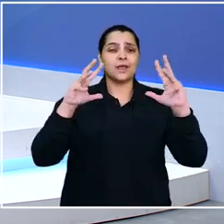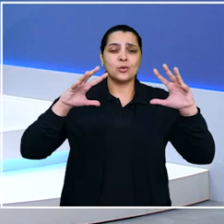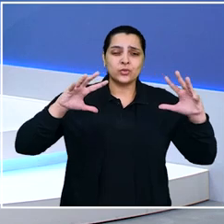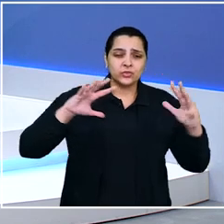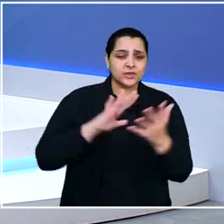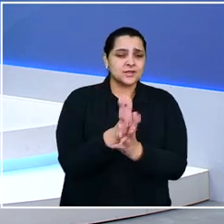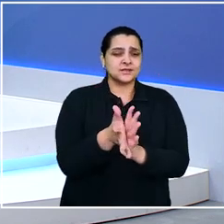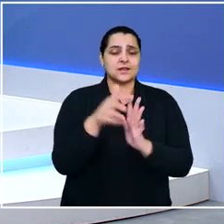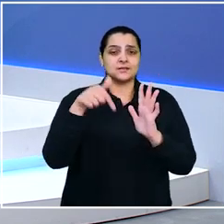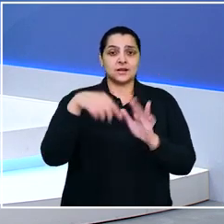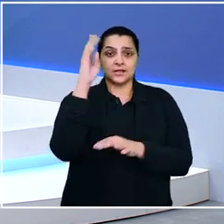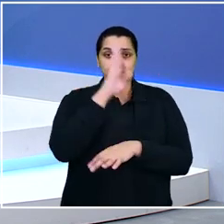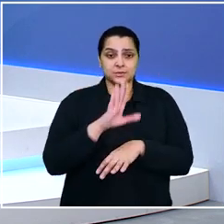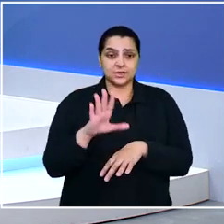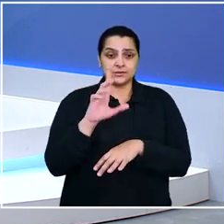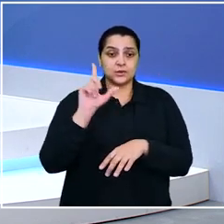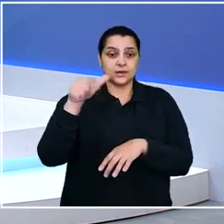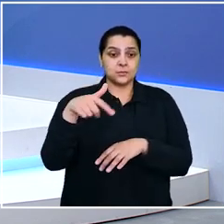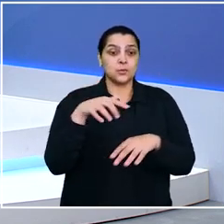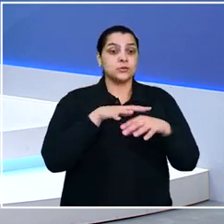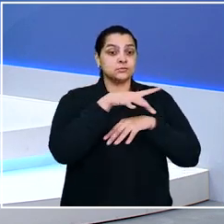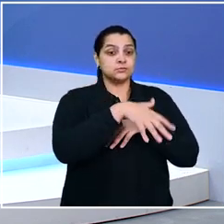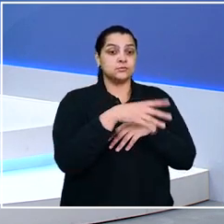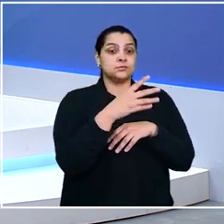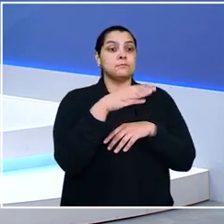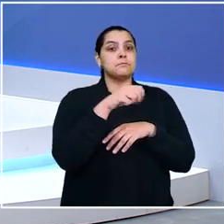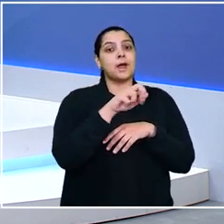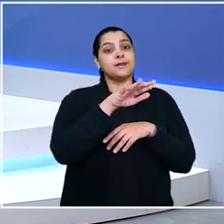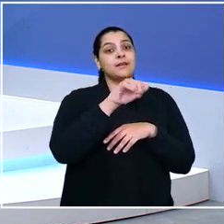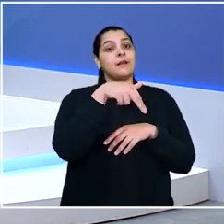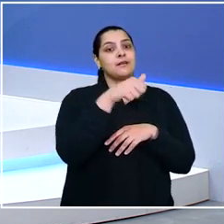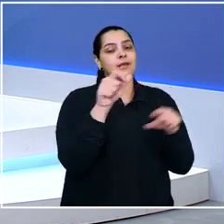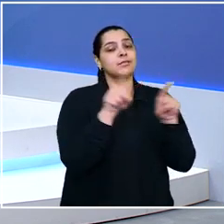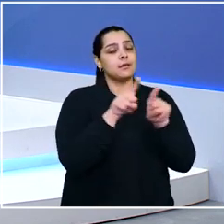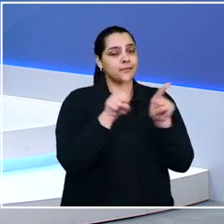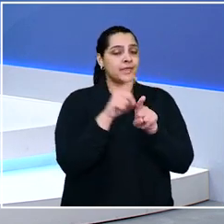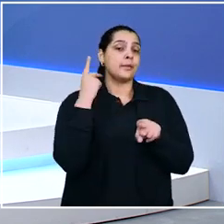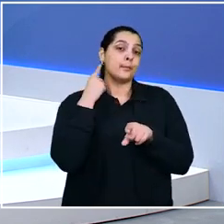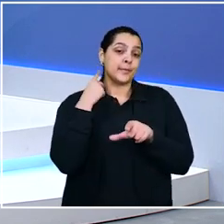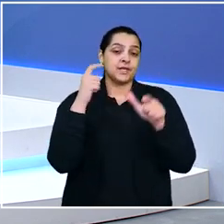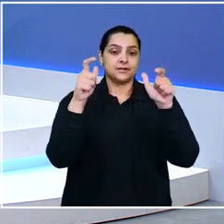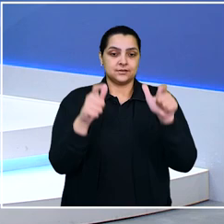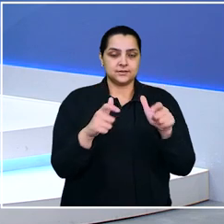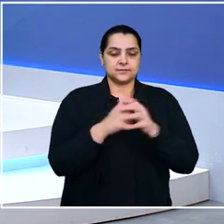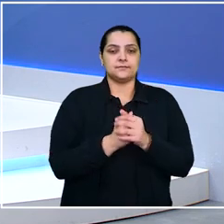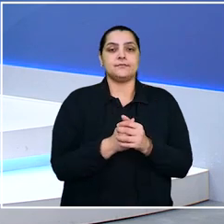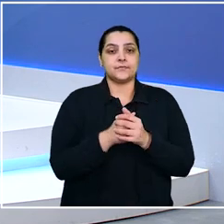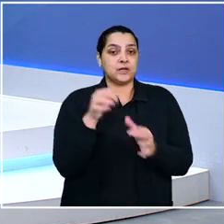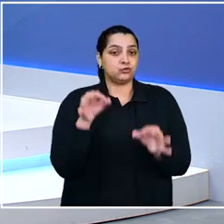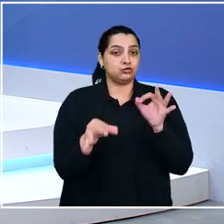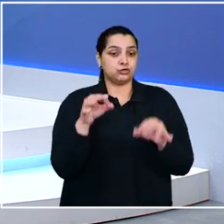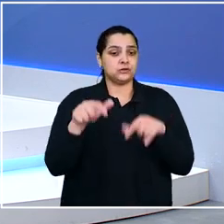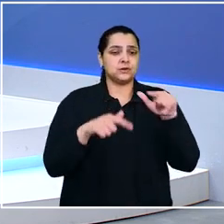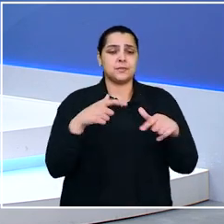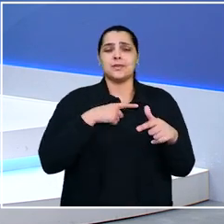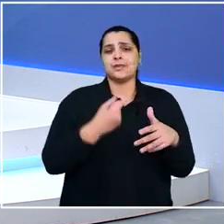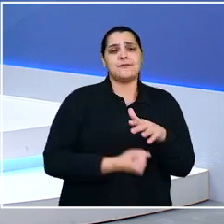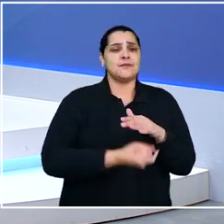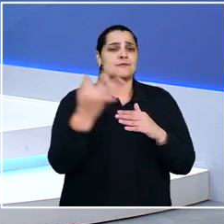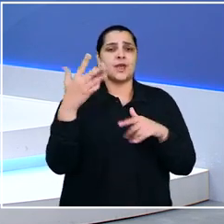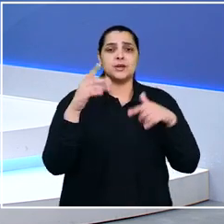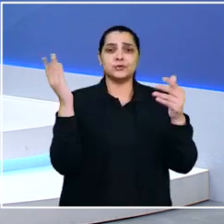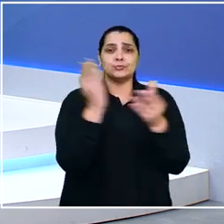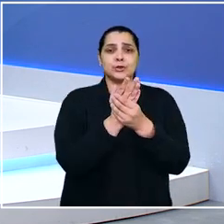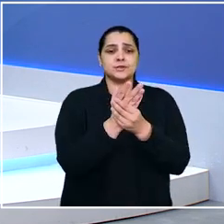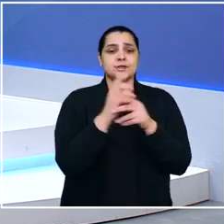ambientais da mineração no país depois do rompimento da barragem de Mariana, também em Minas Gerais. A Justiça do Trabalho, inclusive, julgou vários